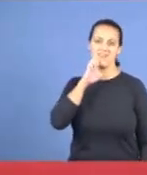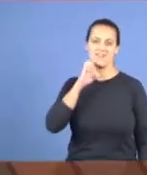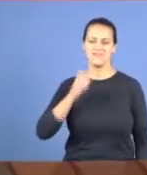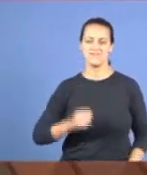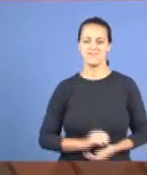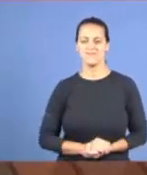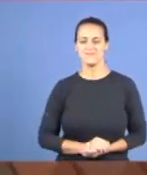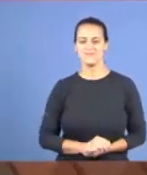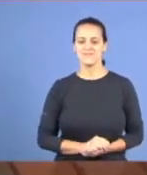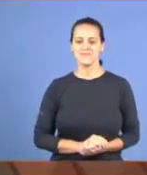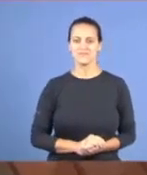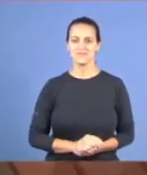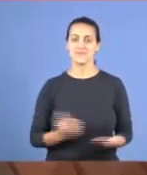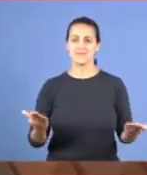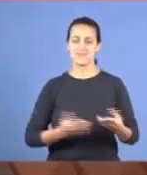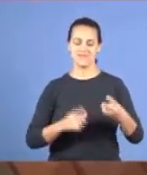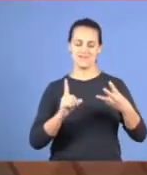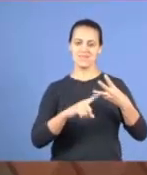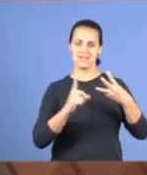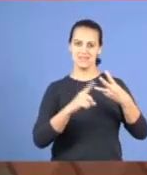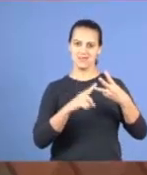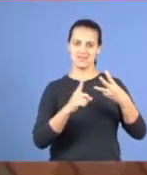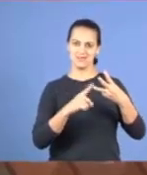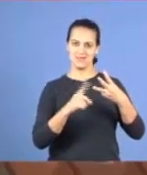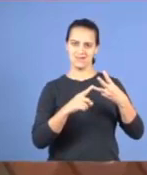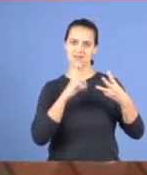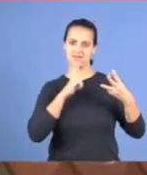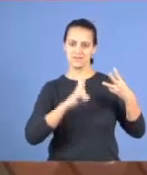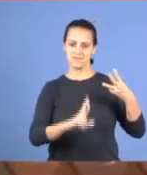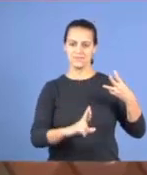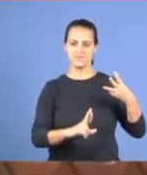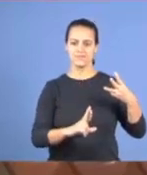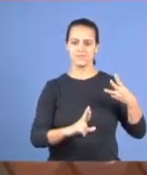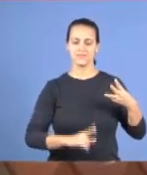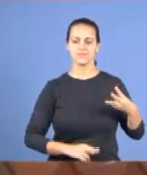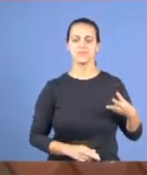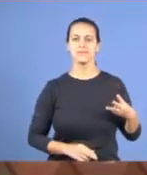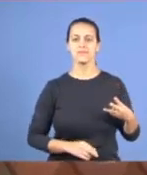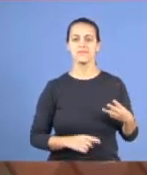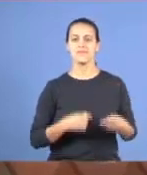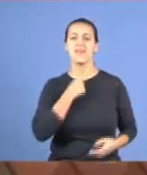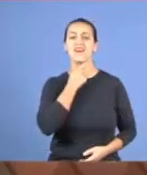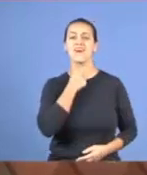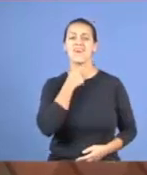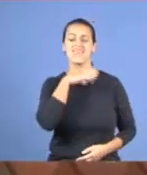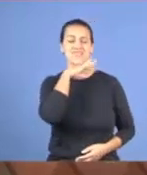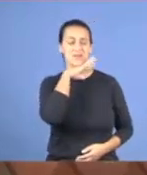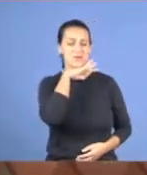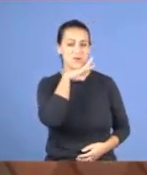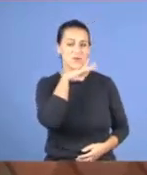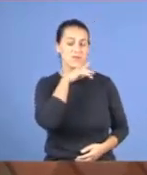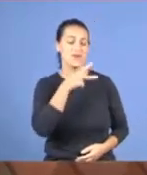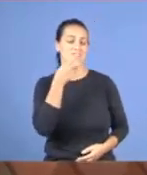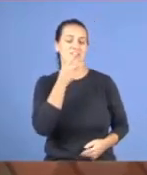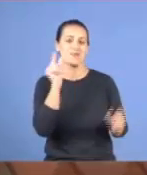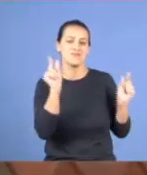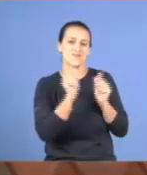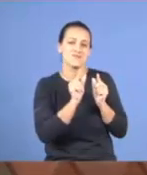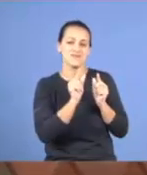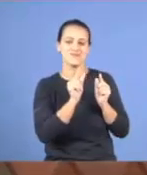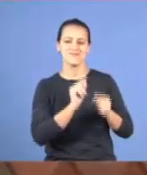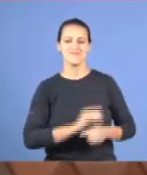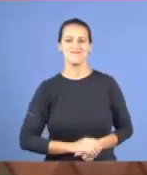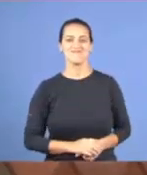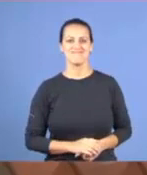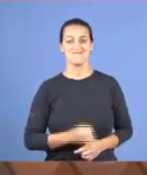irmão, vamos então, a terceira, a terceira posição, falando de coisas práticas, eu estou com a garganta muito ruim, se não, ia